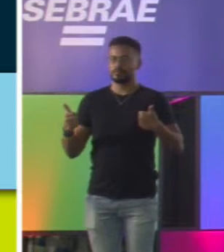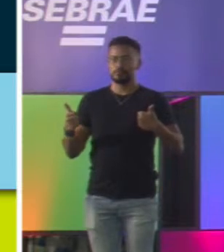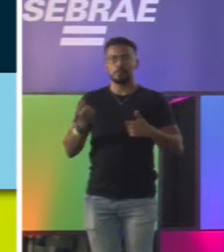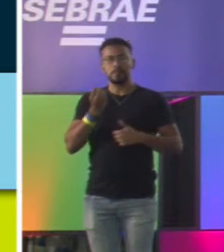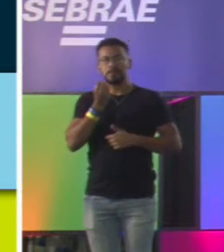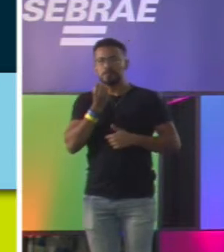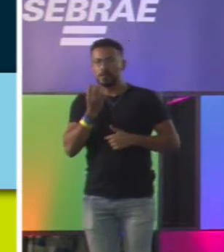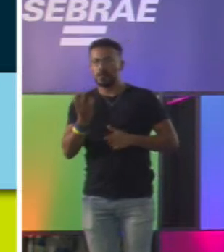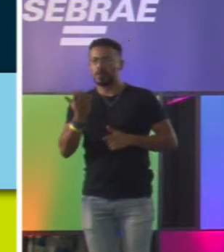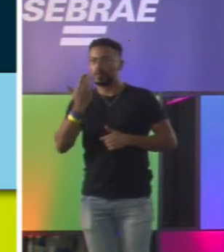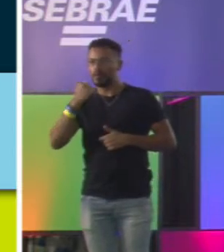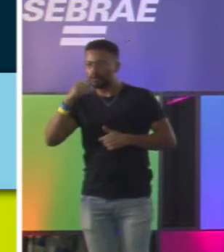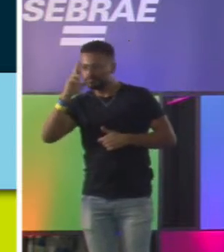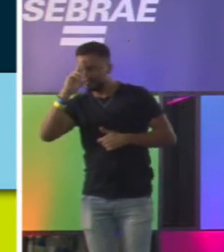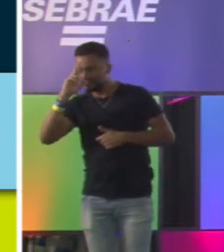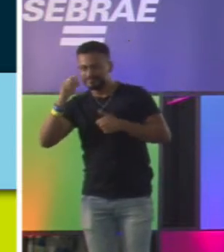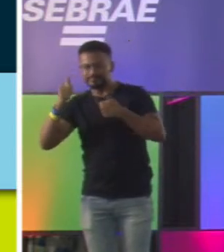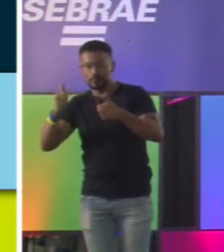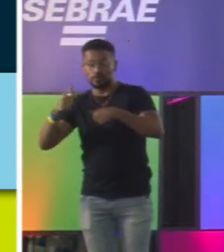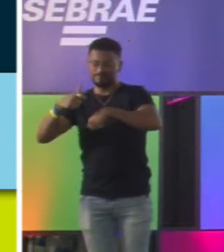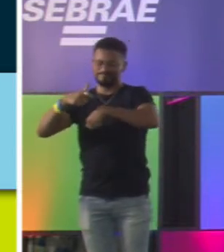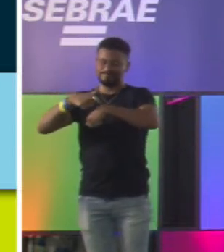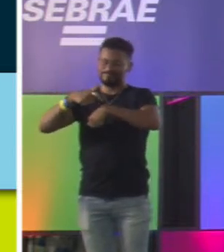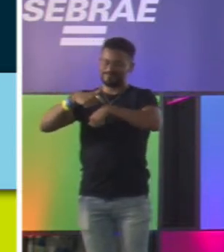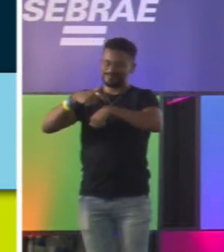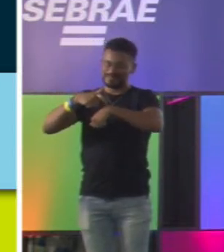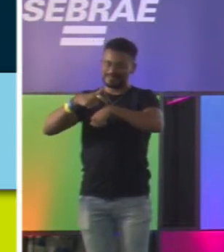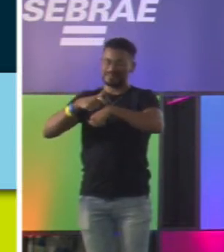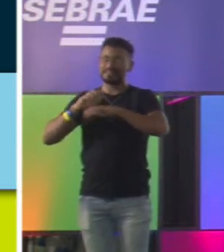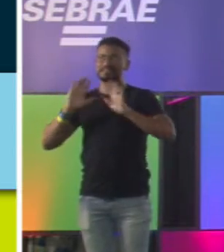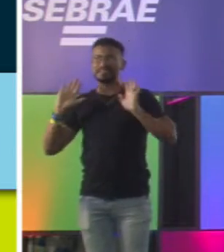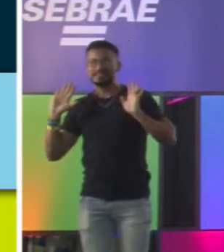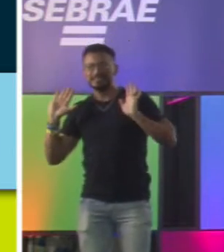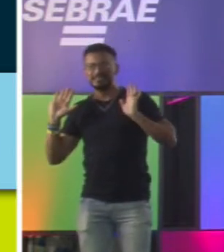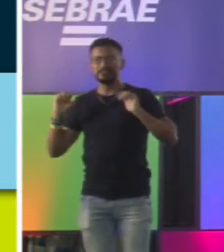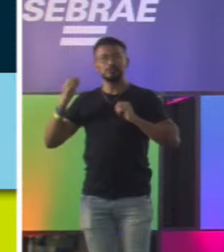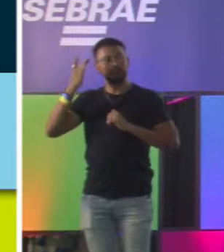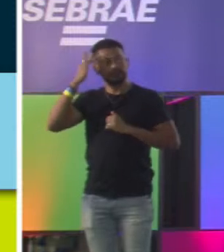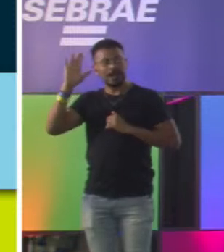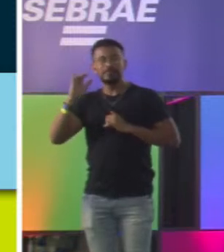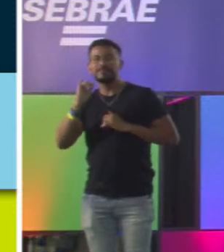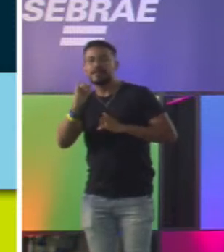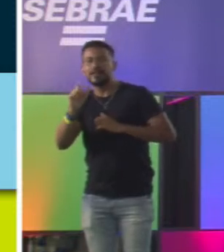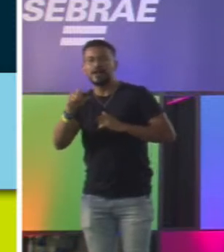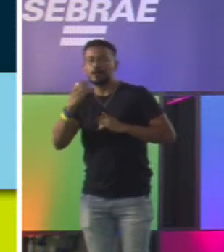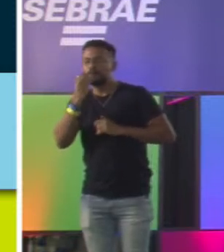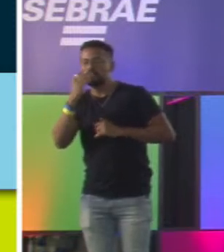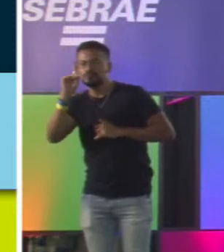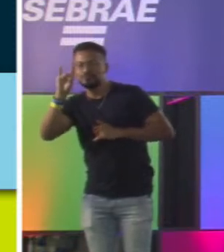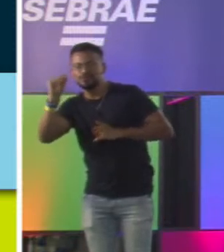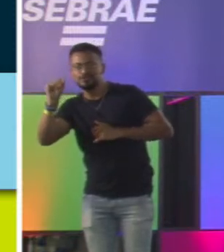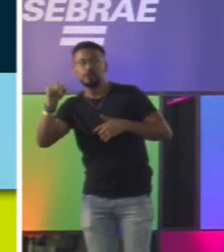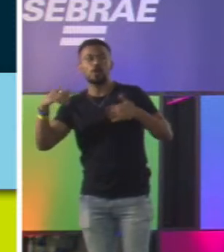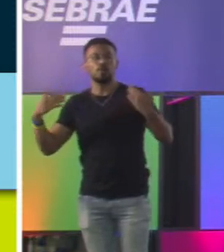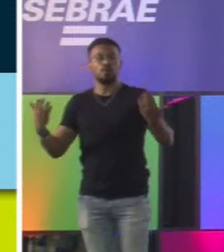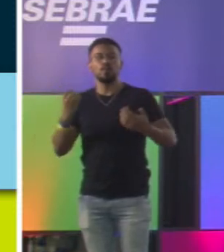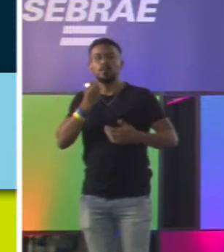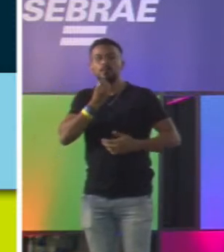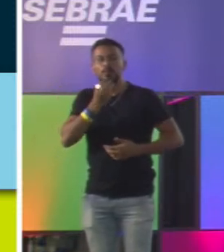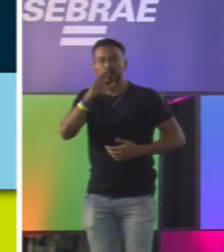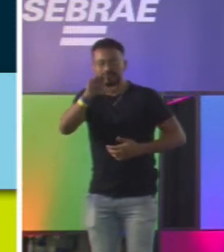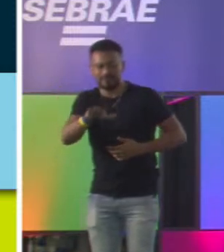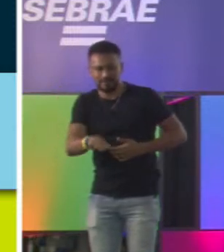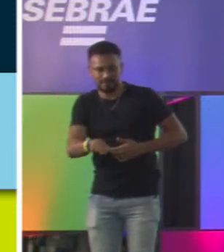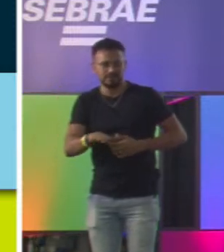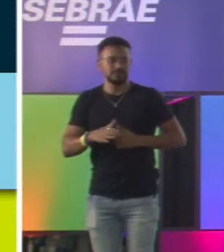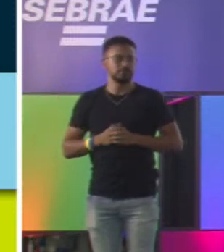Bom almoço, pessoal! Horário polêmico. A gente não sabe se é bom dia ou não sabe se é boa tarde. E coisas polêmicas